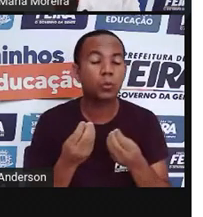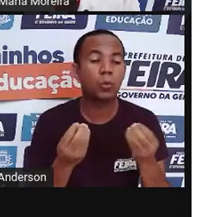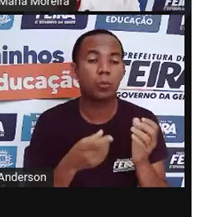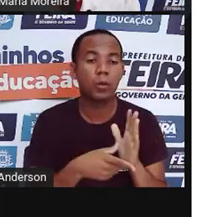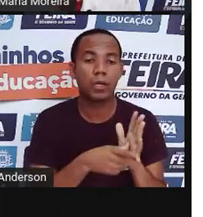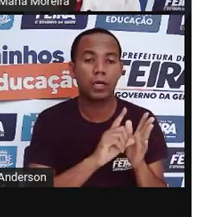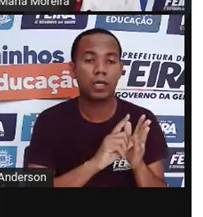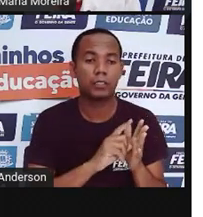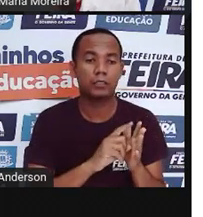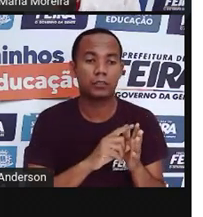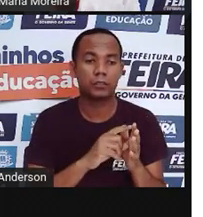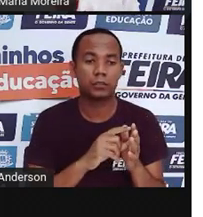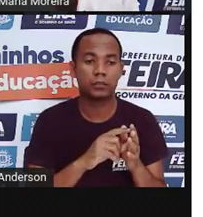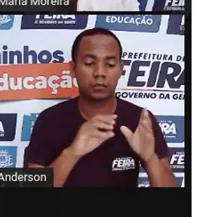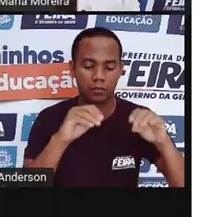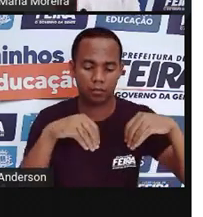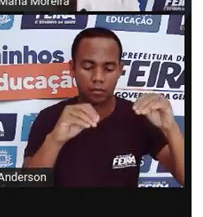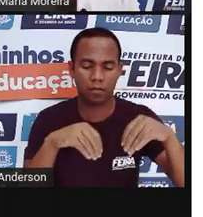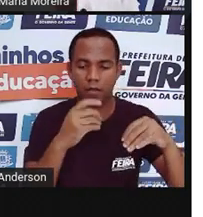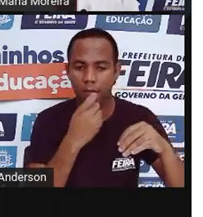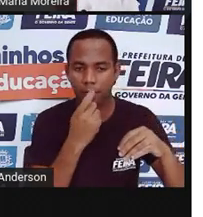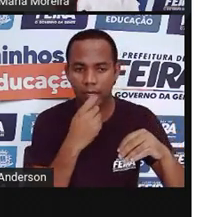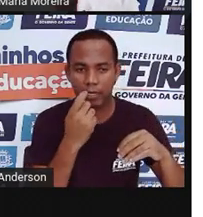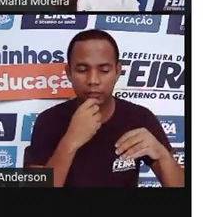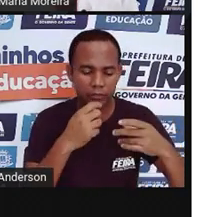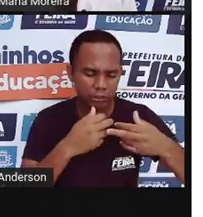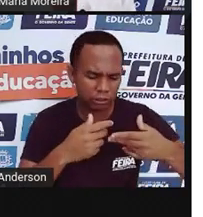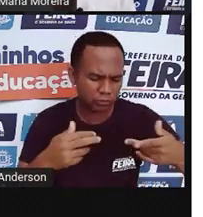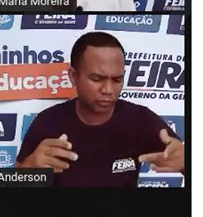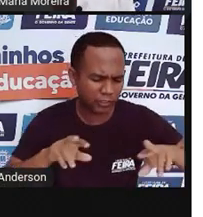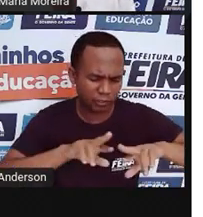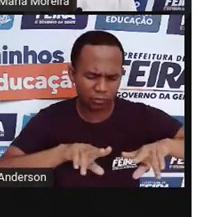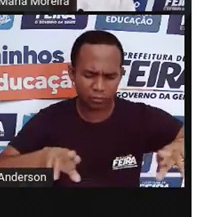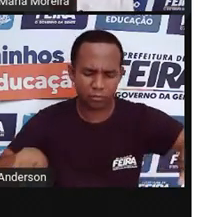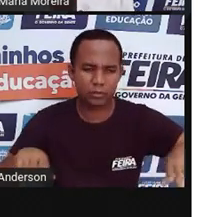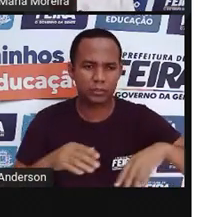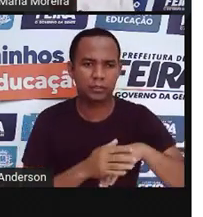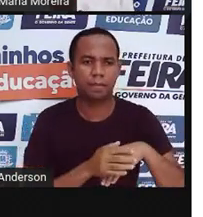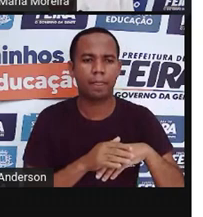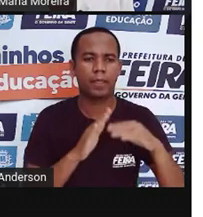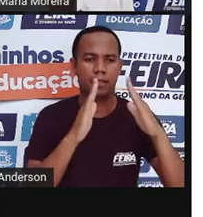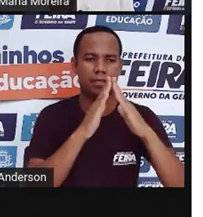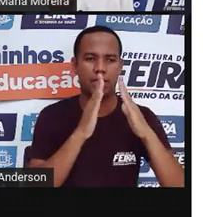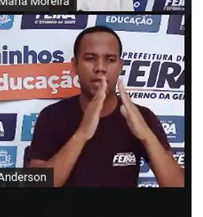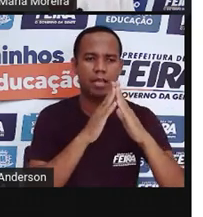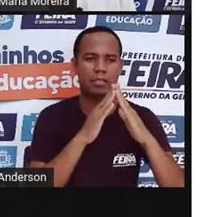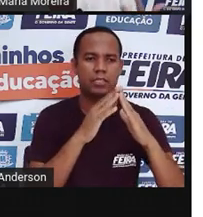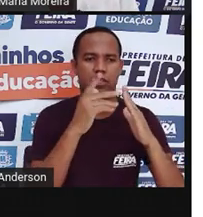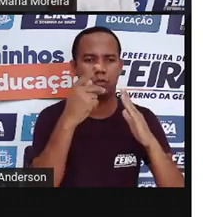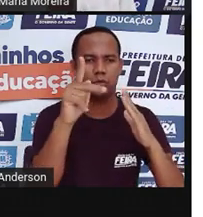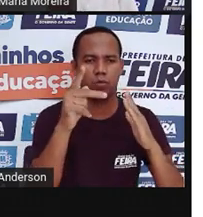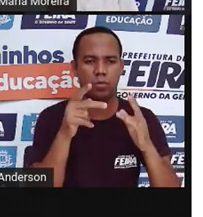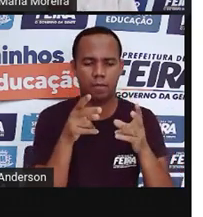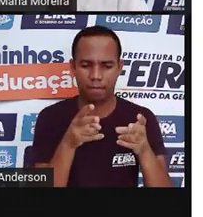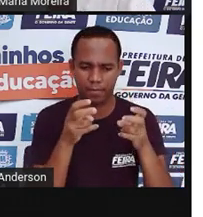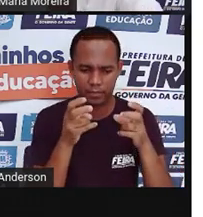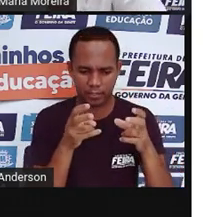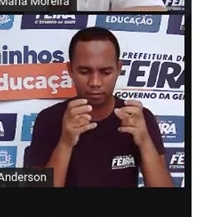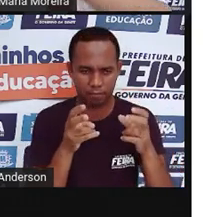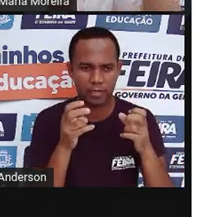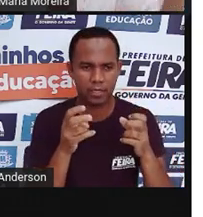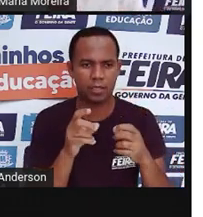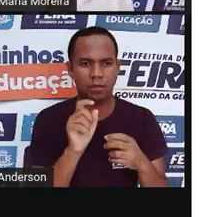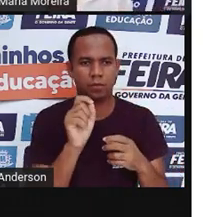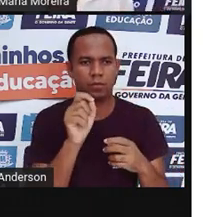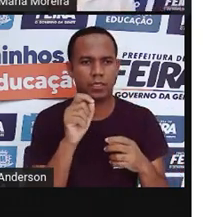O plástico, ele tem diversas, né? Variantes. Inclusive, aí na casa de vocês, é só vocês observarem e verem que o plástico, eles